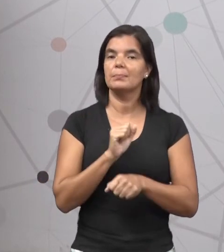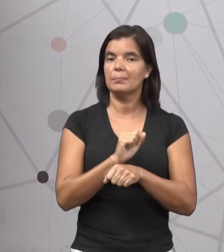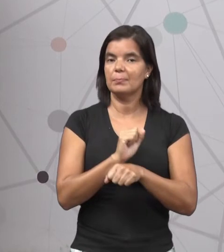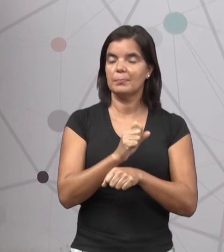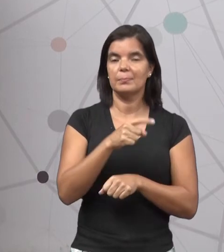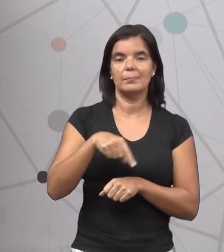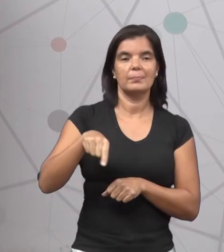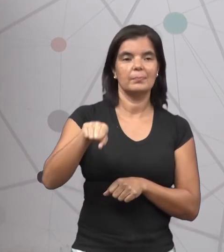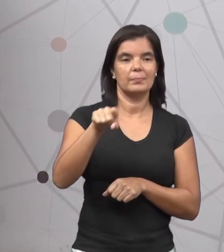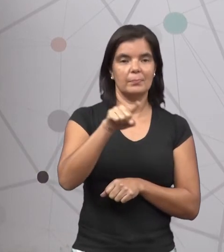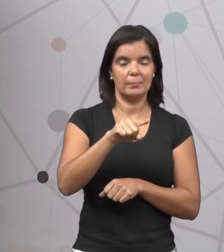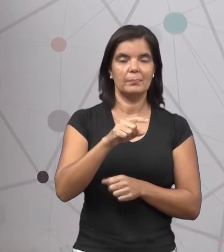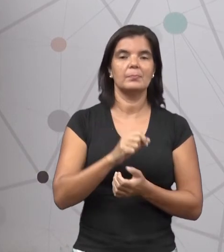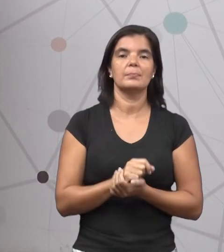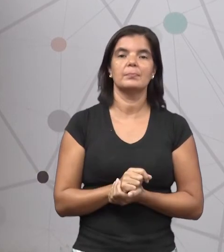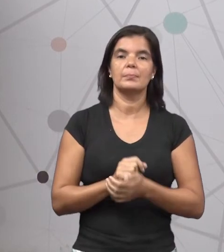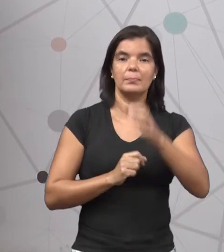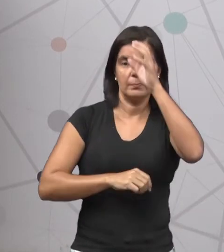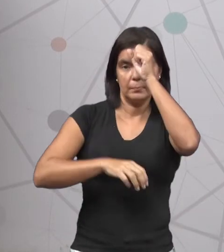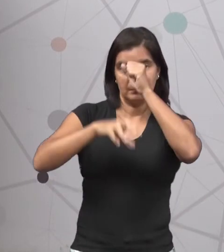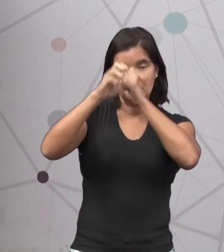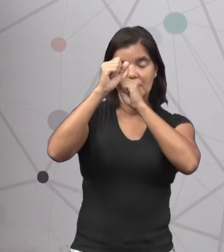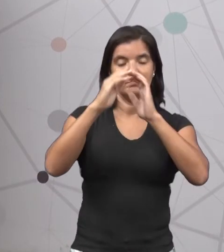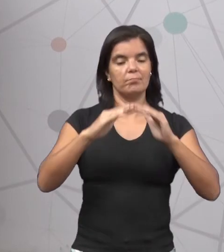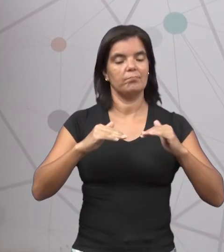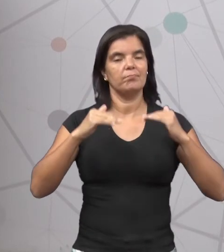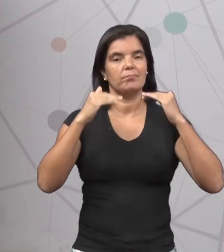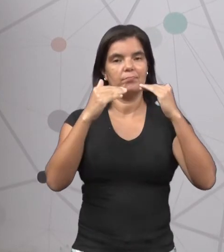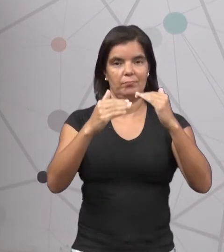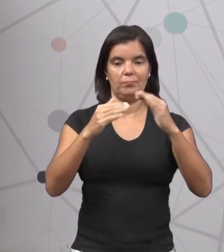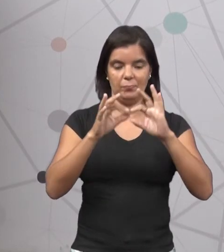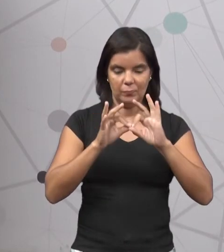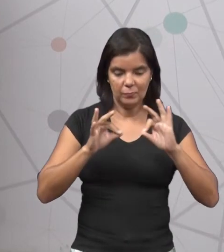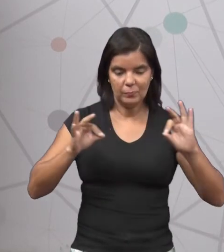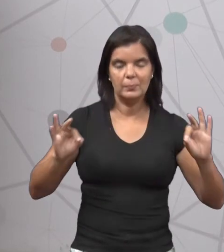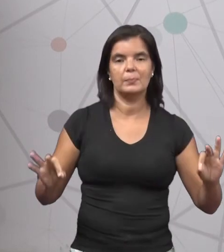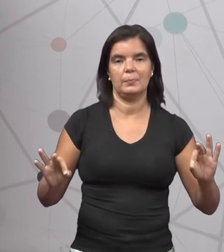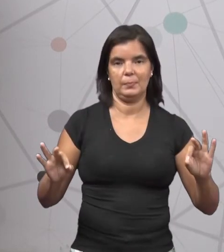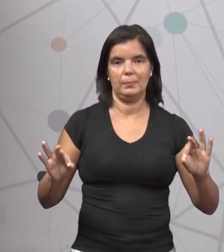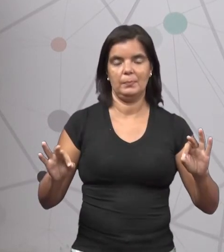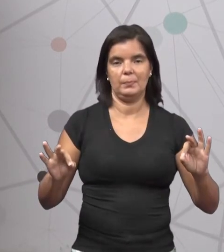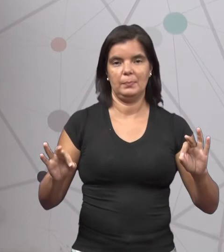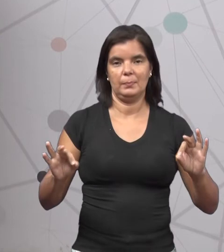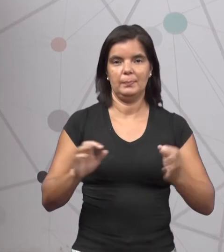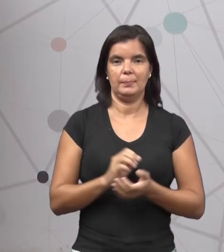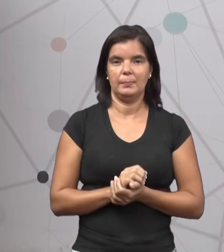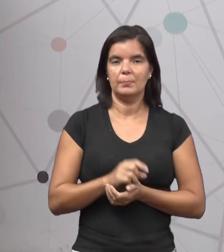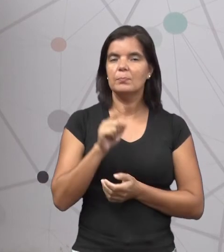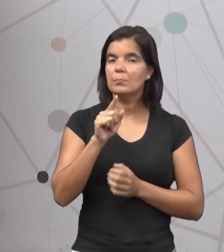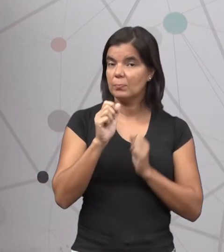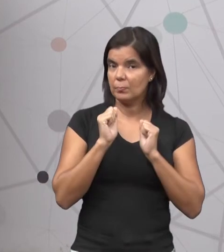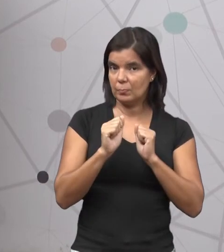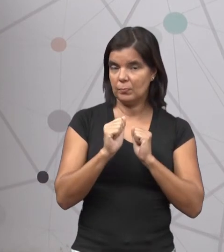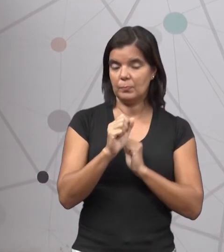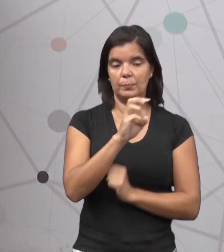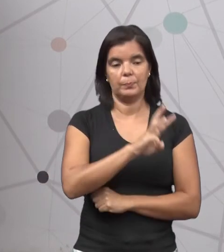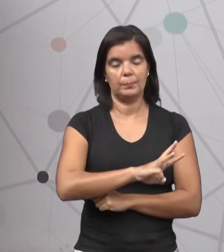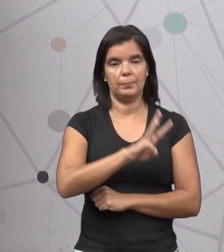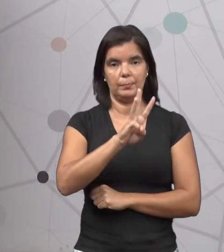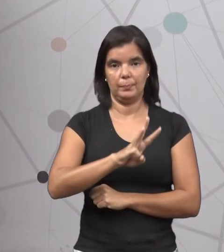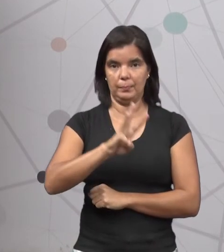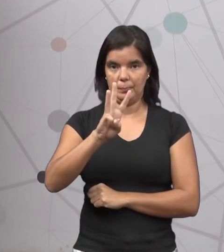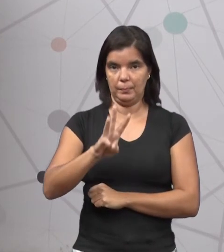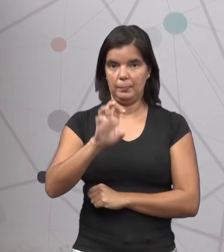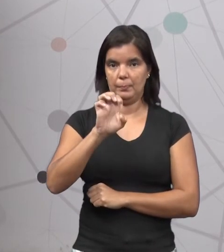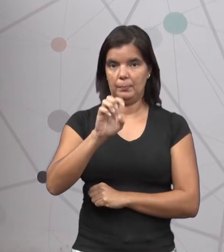vocês Para aprender mais Sobre medidas De cumprimento Você pode Acessar a